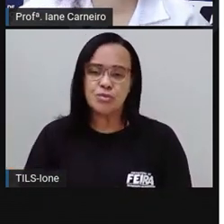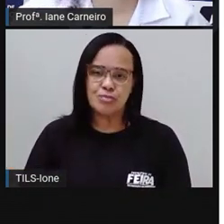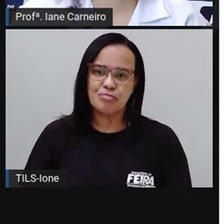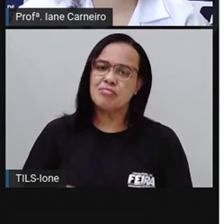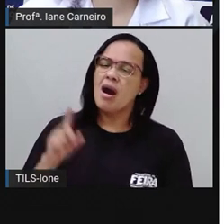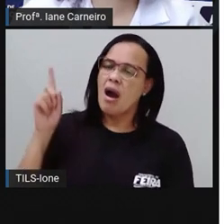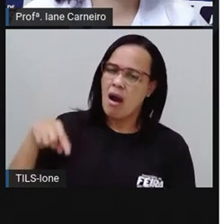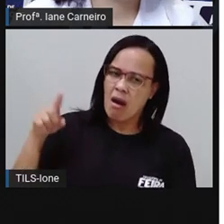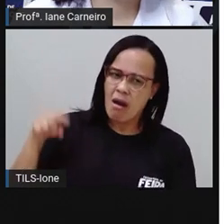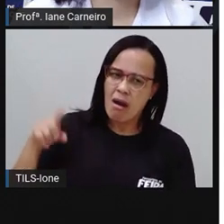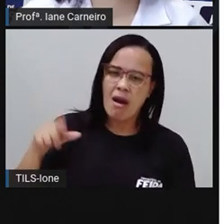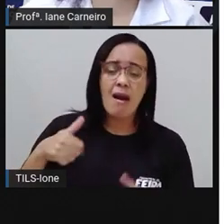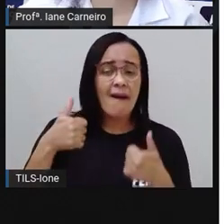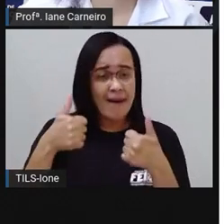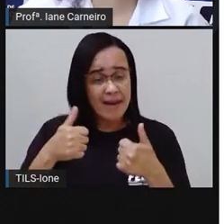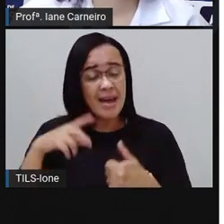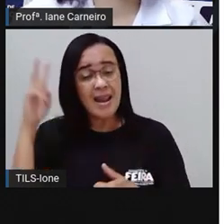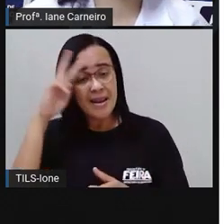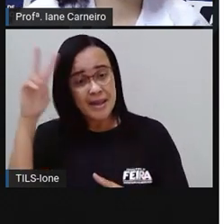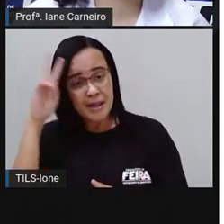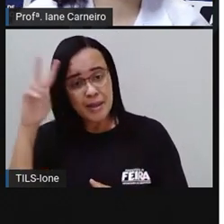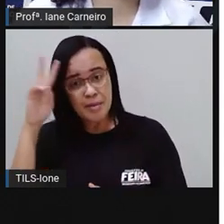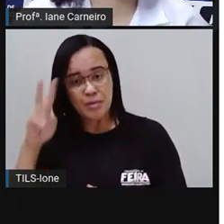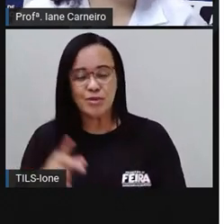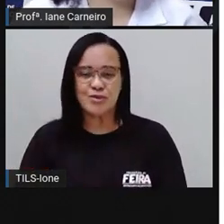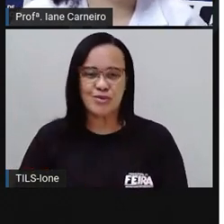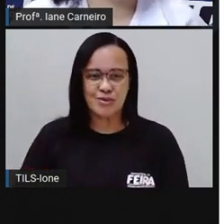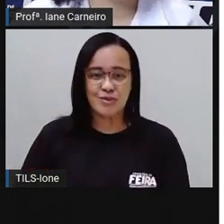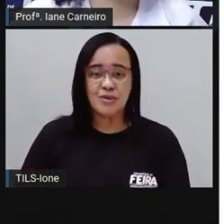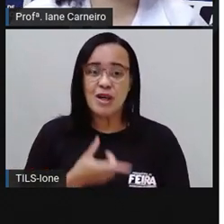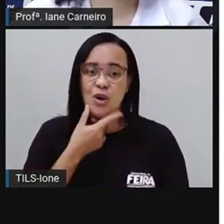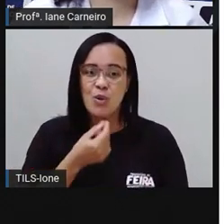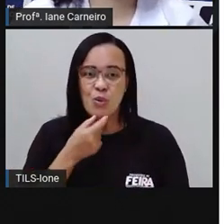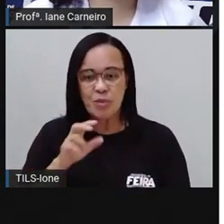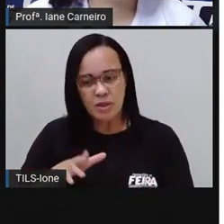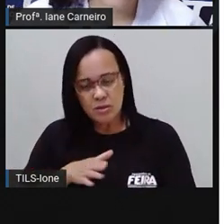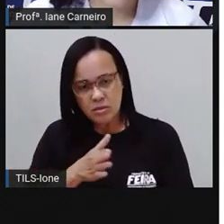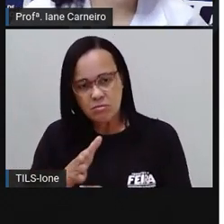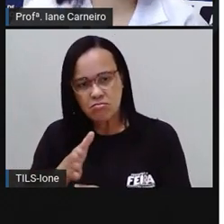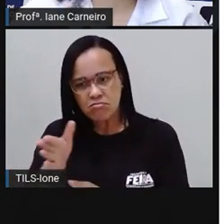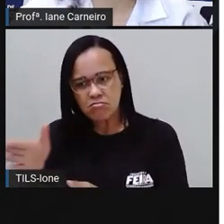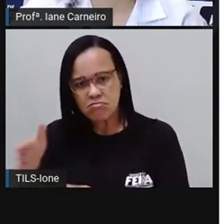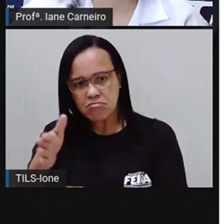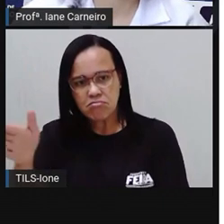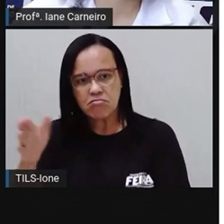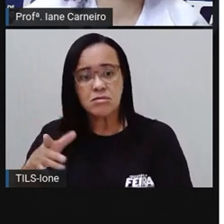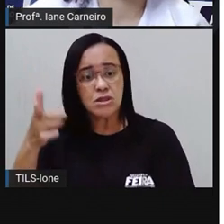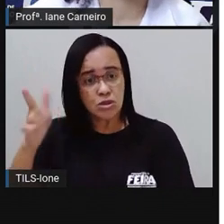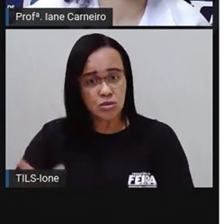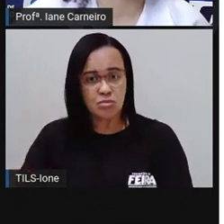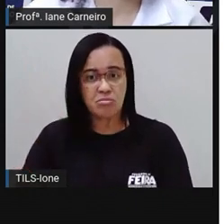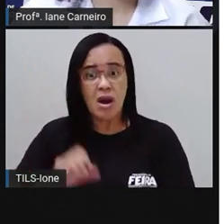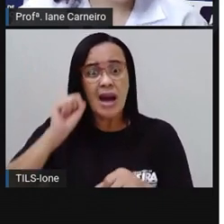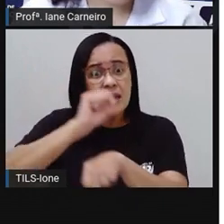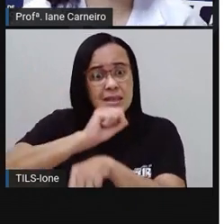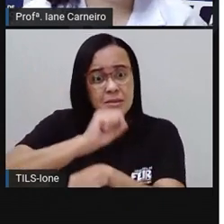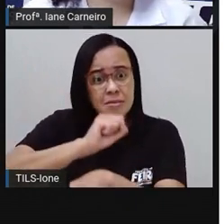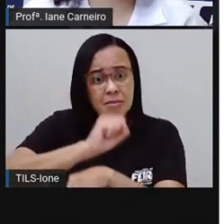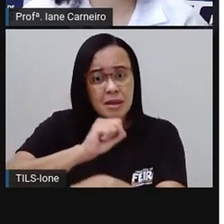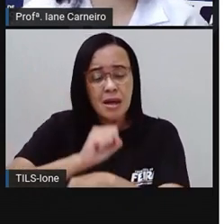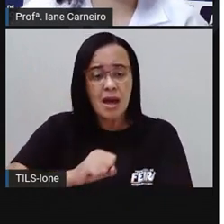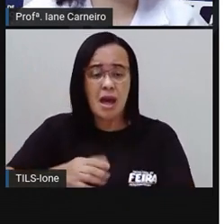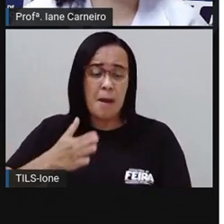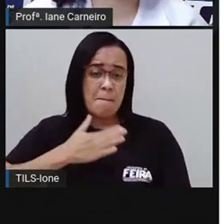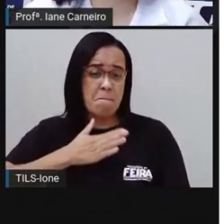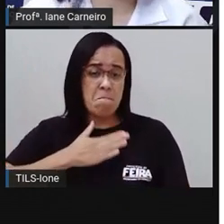é mesmo, agora me lembro. Theo começou a cruzar a ponte. Espere, esgravejou o Duende. Esta é